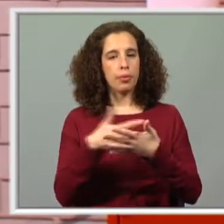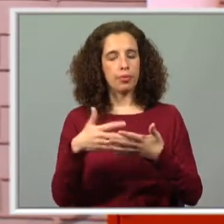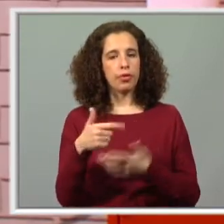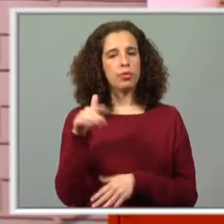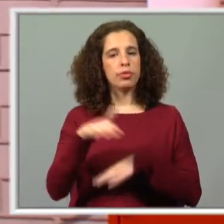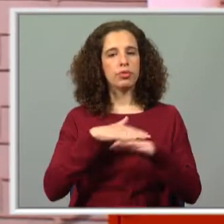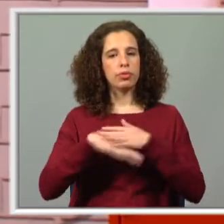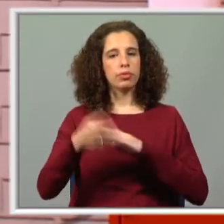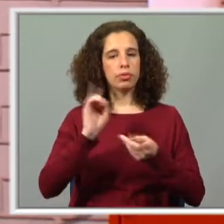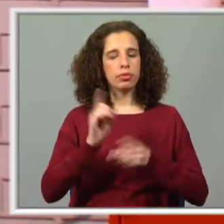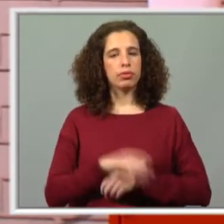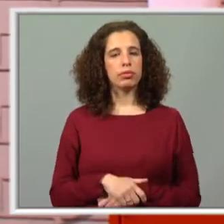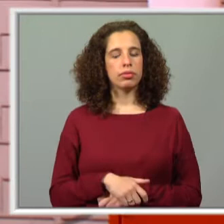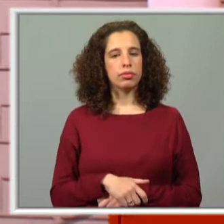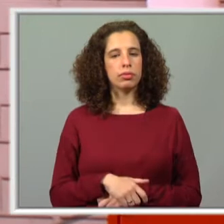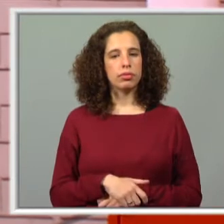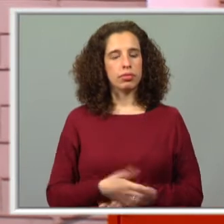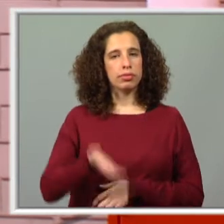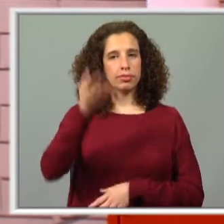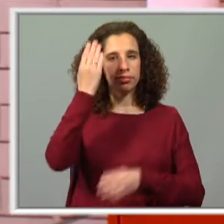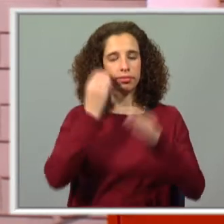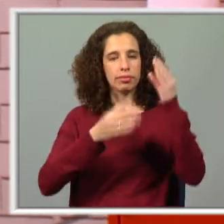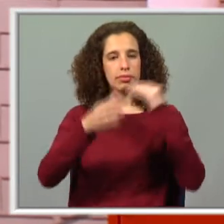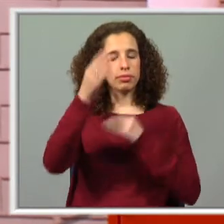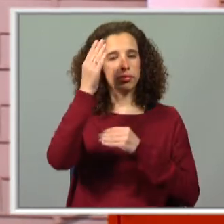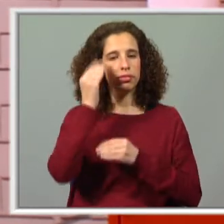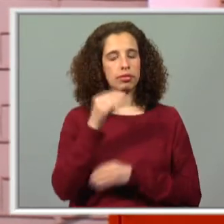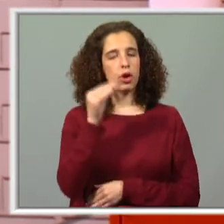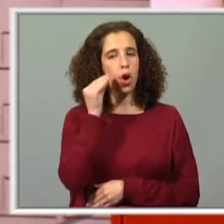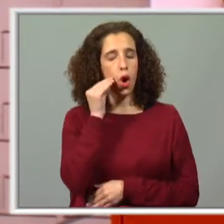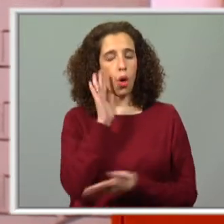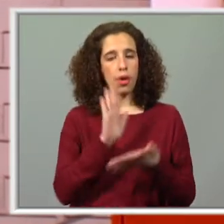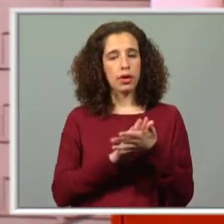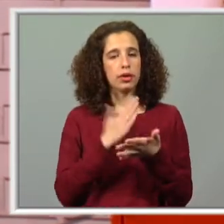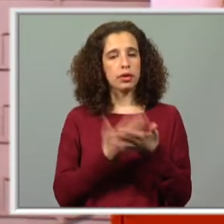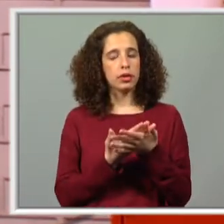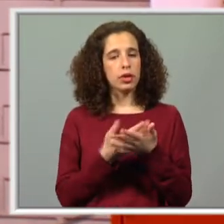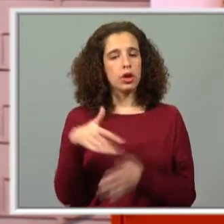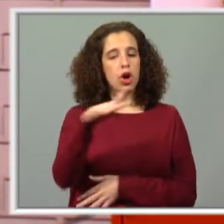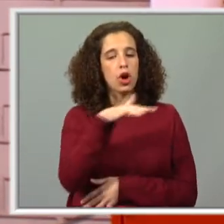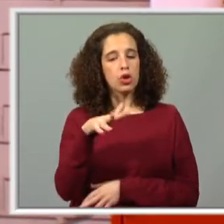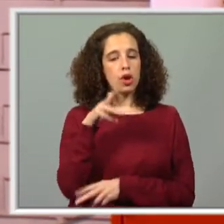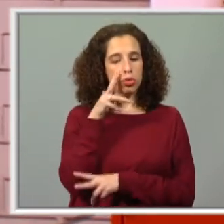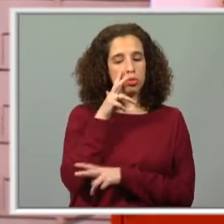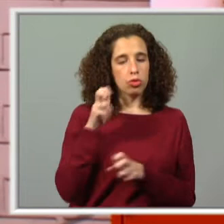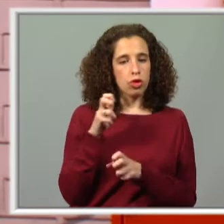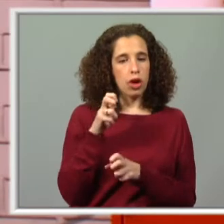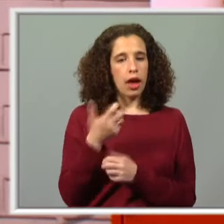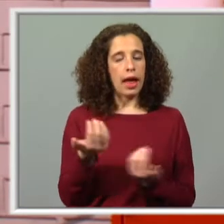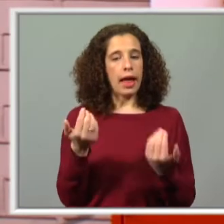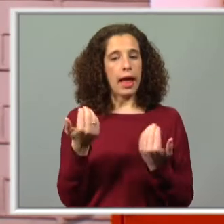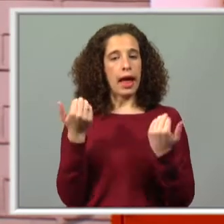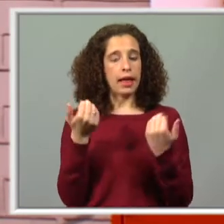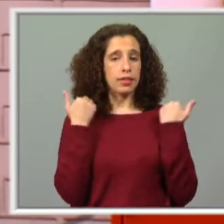fazer? Vamos o quê? Vamos aprender como interpretar e onde encontrar os dados